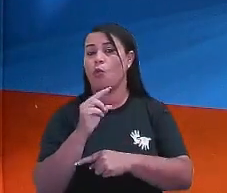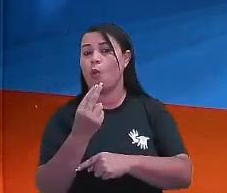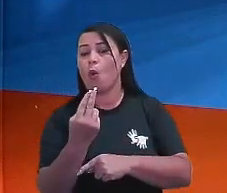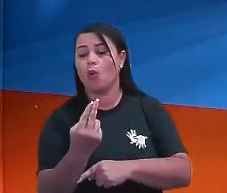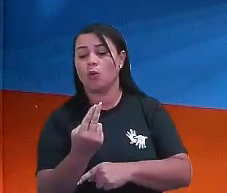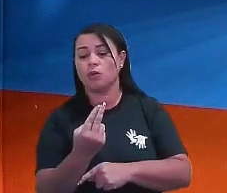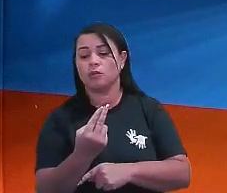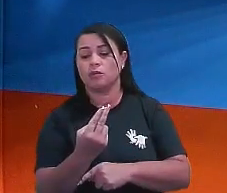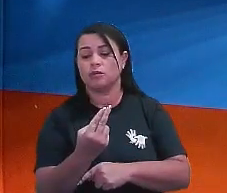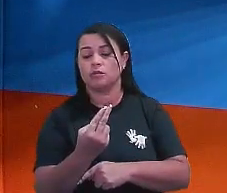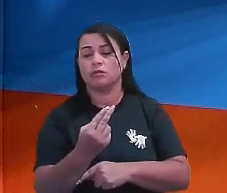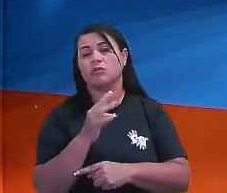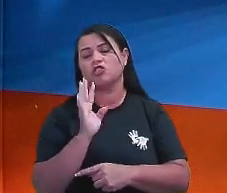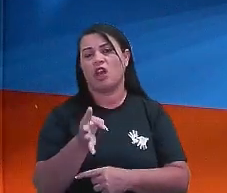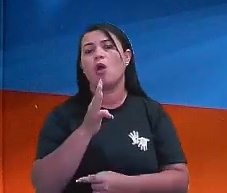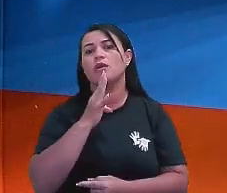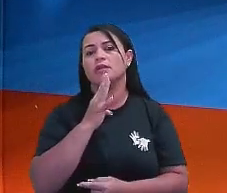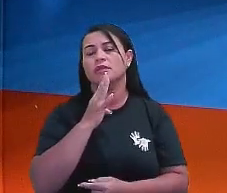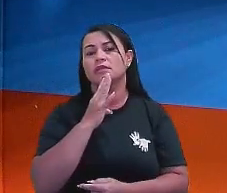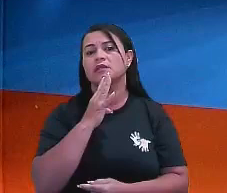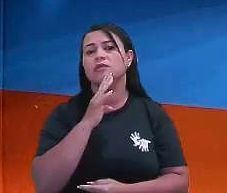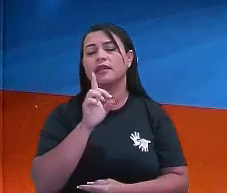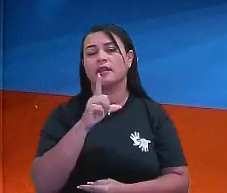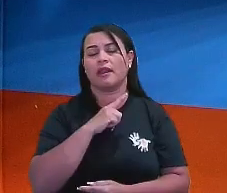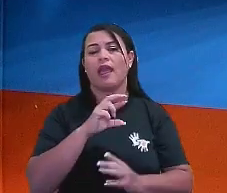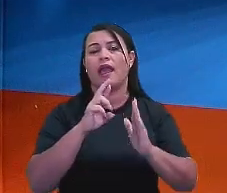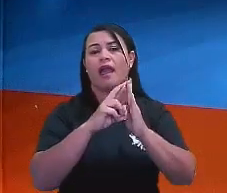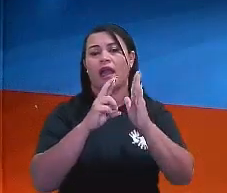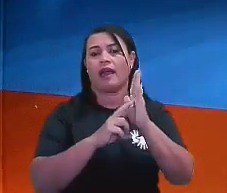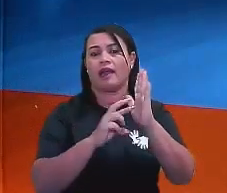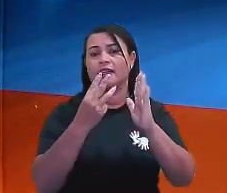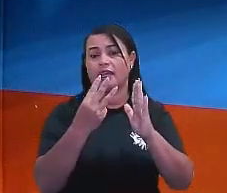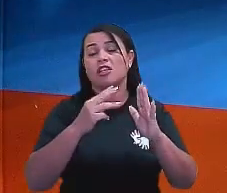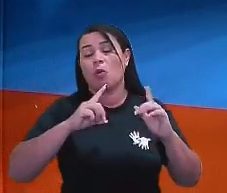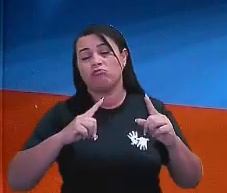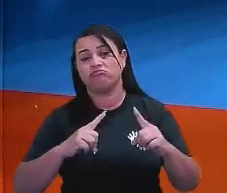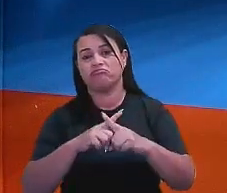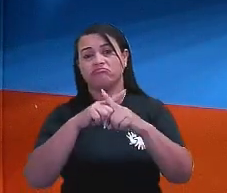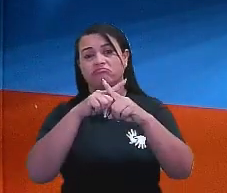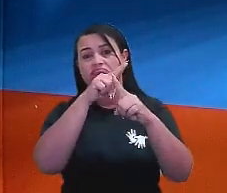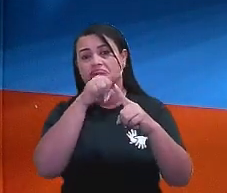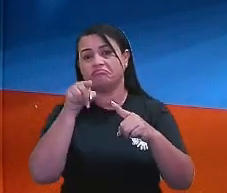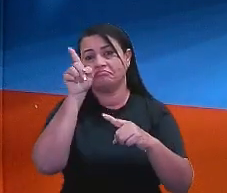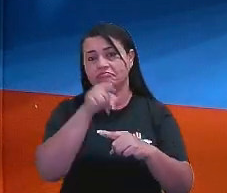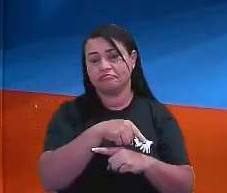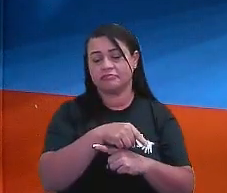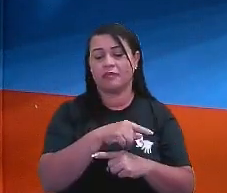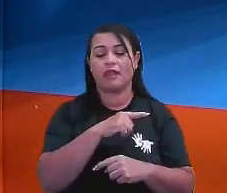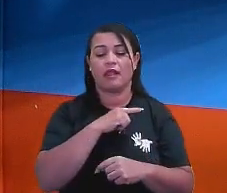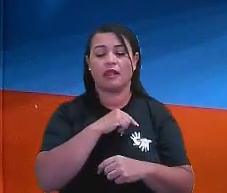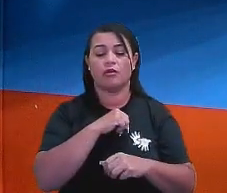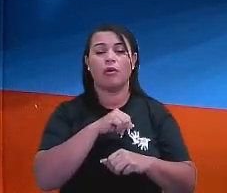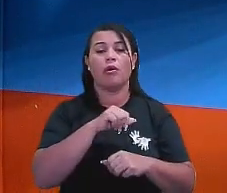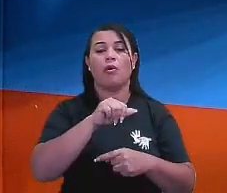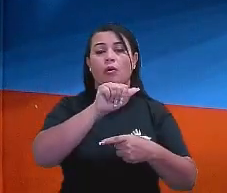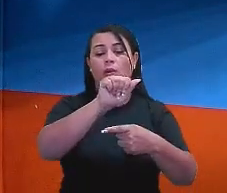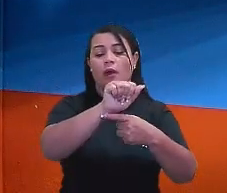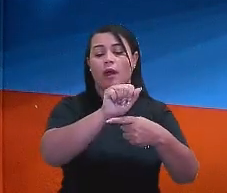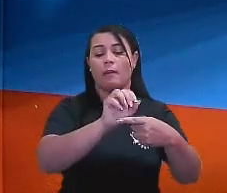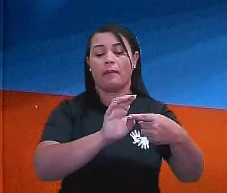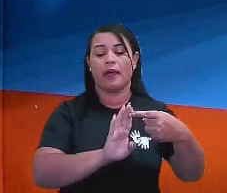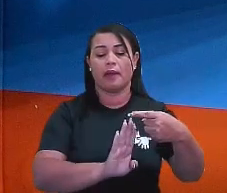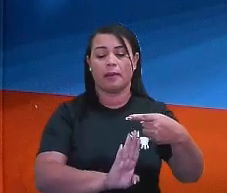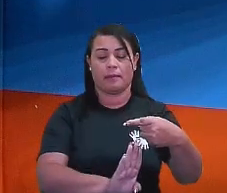mais conhecida como regra de 3. E aqui eu tenho A está para B, a